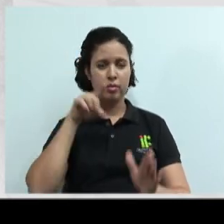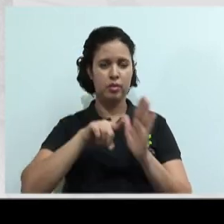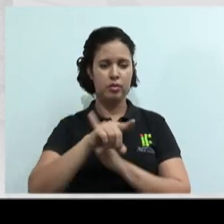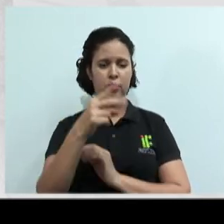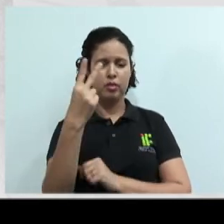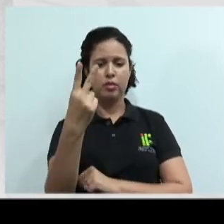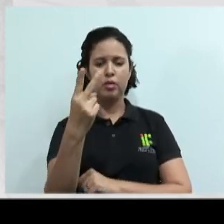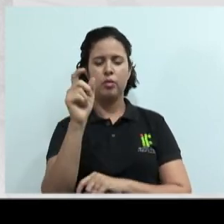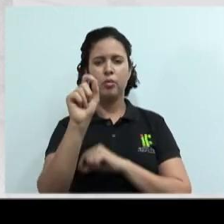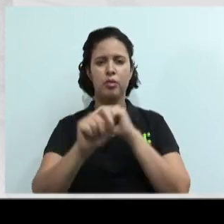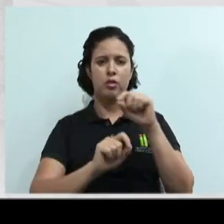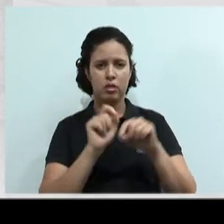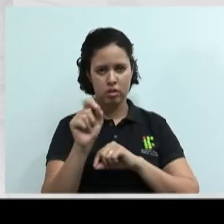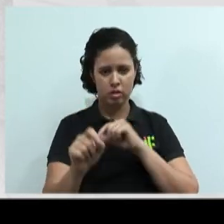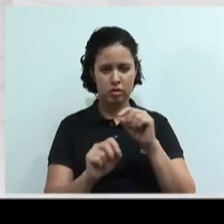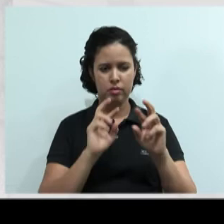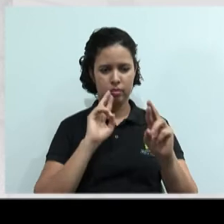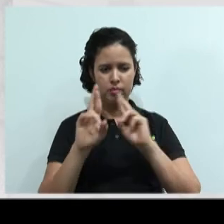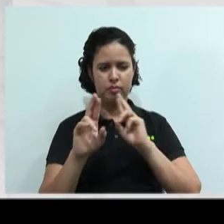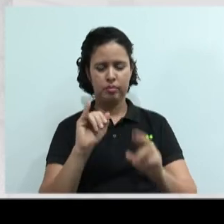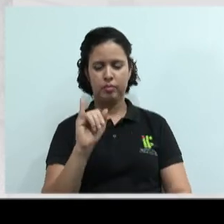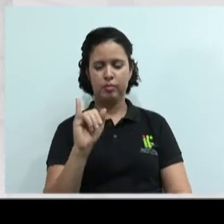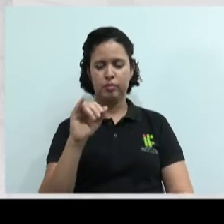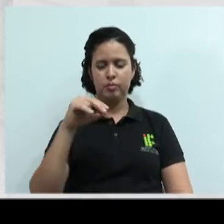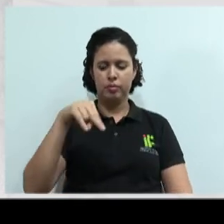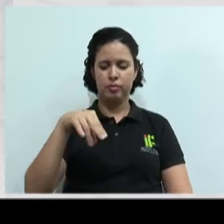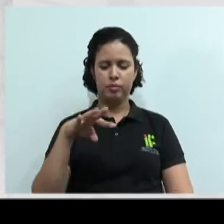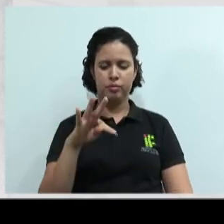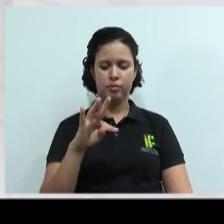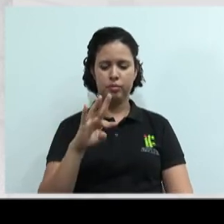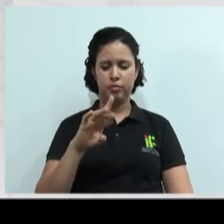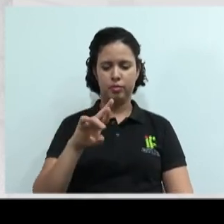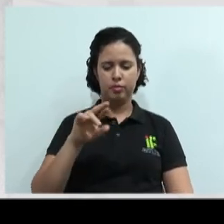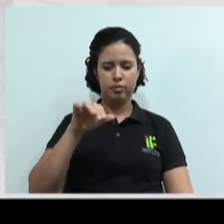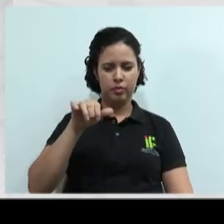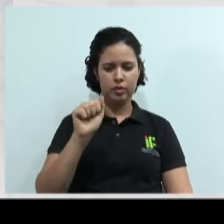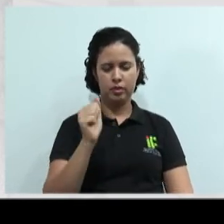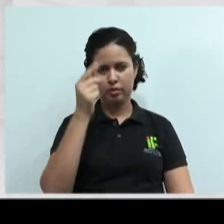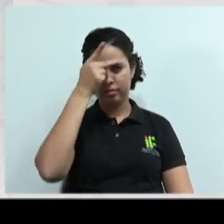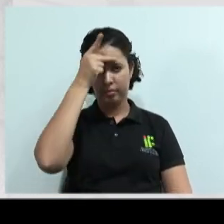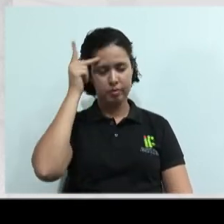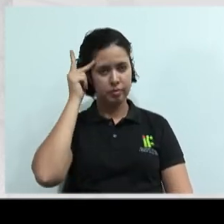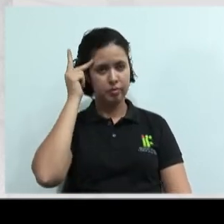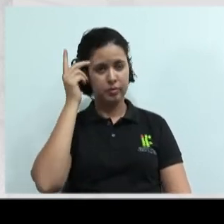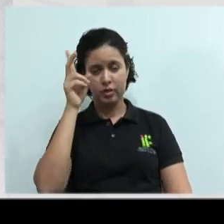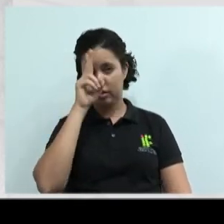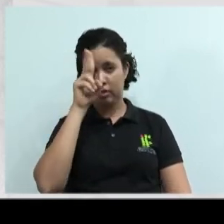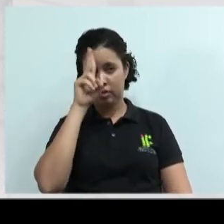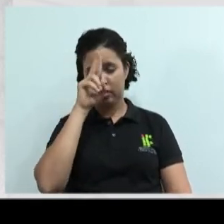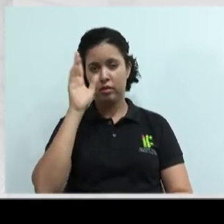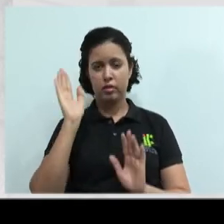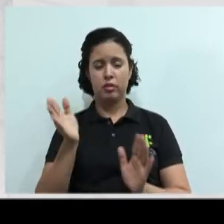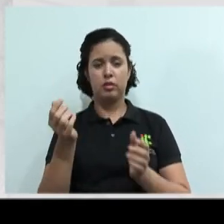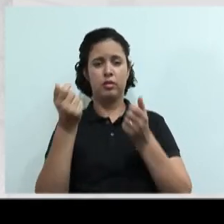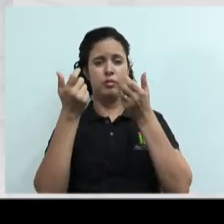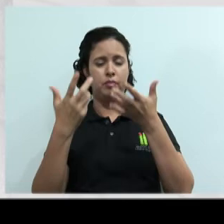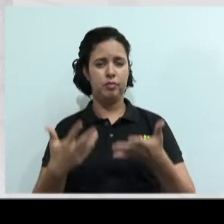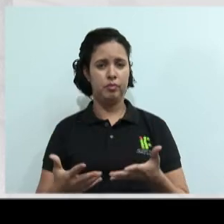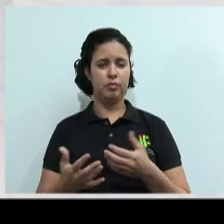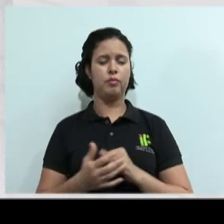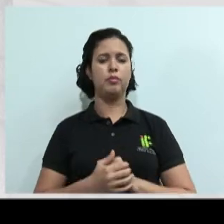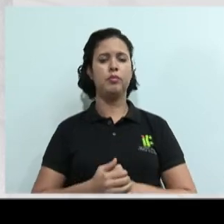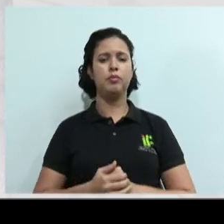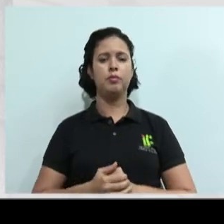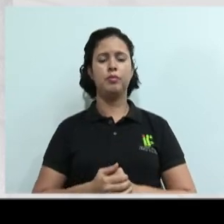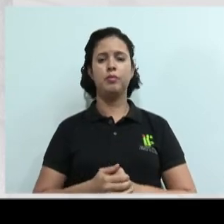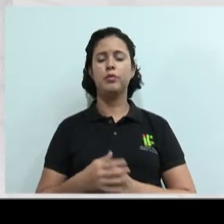relacionamento intrapessoal. Lembrando que nós comentamos sobre isso no início da aula e trouxemos alguns exemplos aí. E aí,